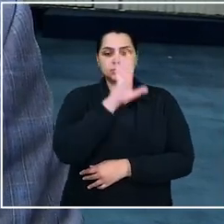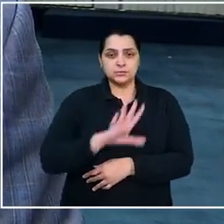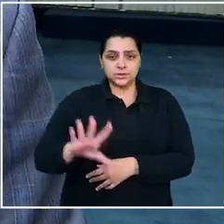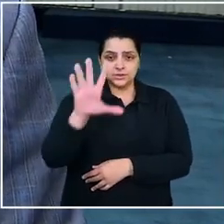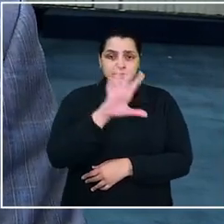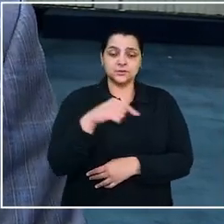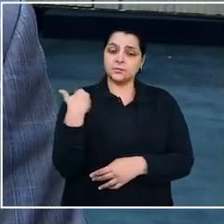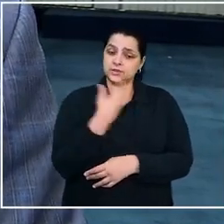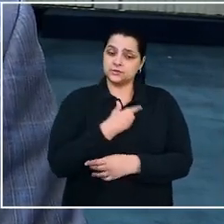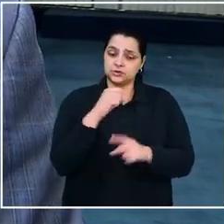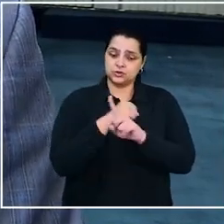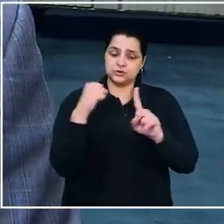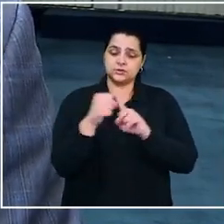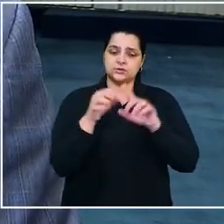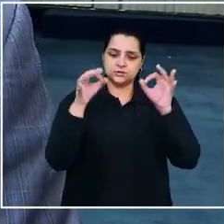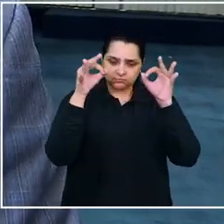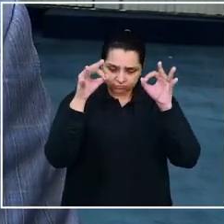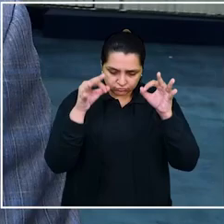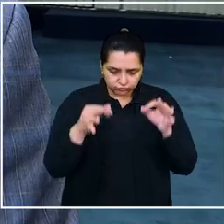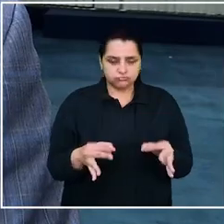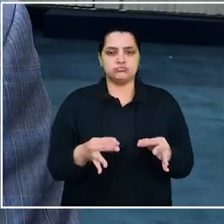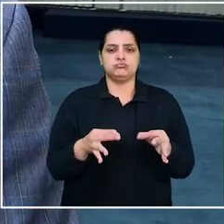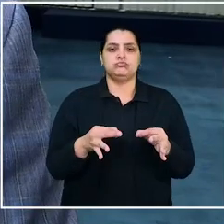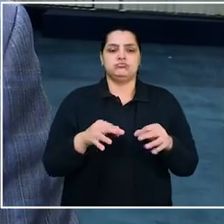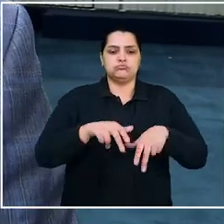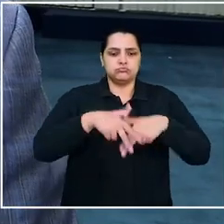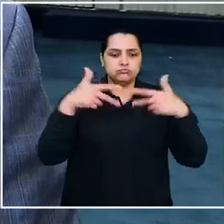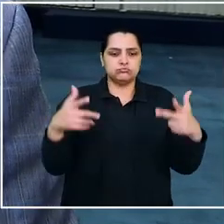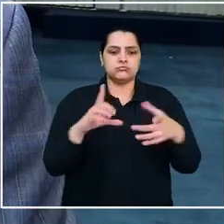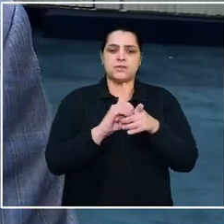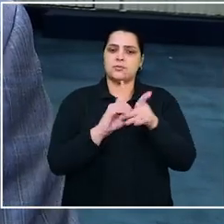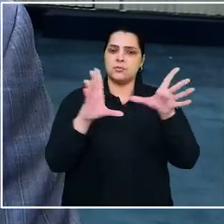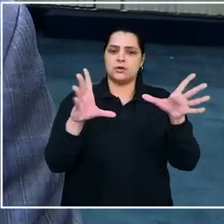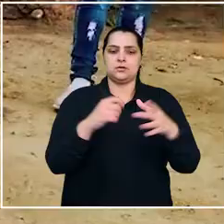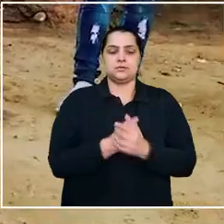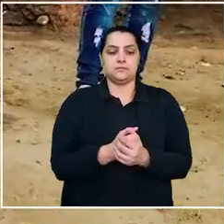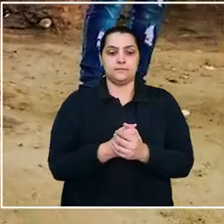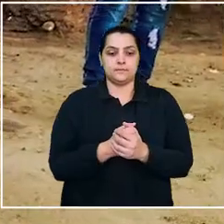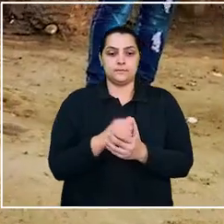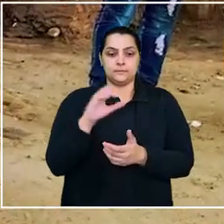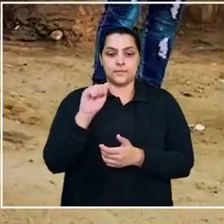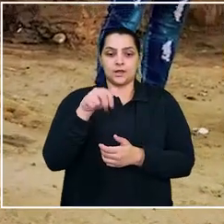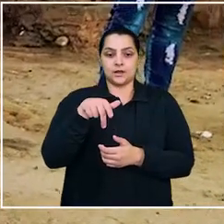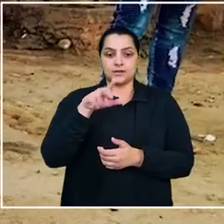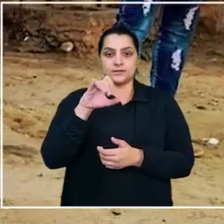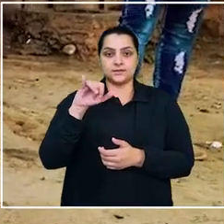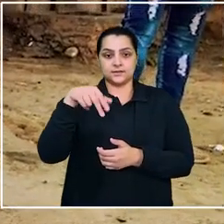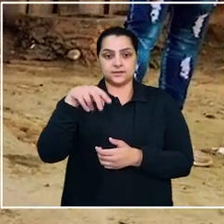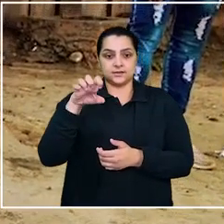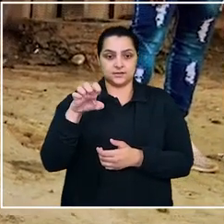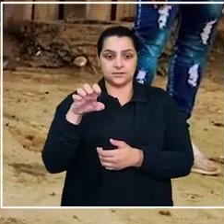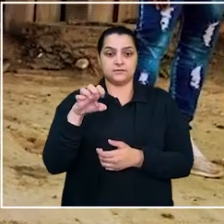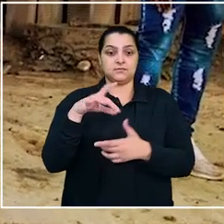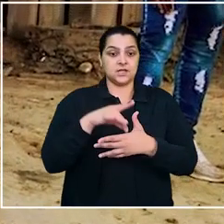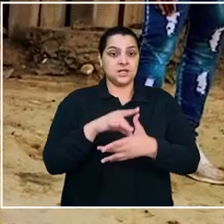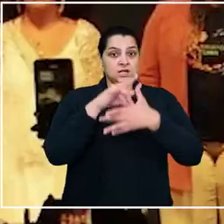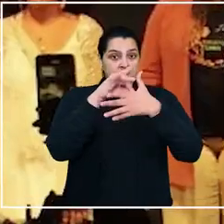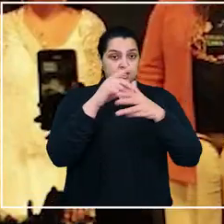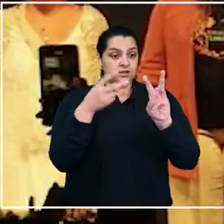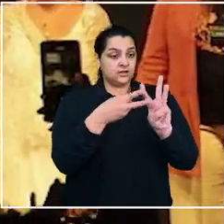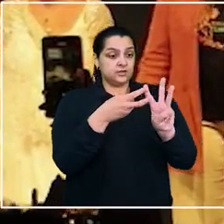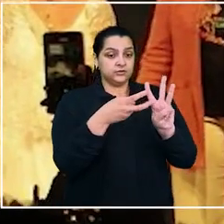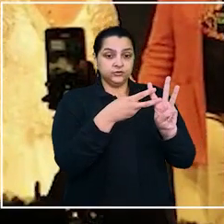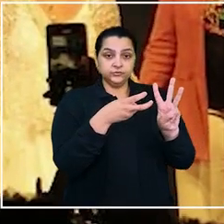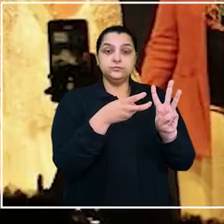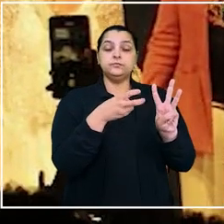para que nós tenhamos uma sociedade verdadeiramente plural e democrática. O cacique Raoni Metukitiri, líder